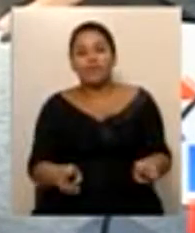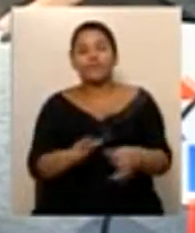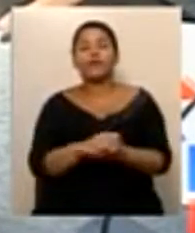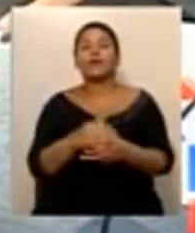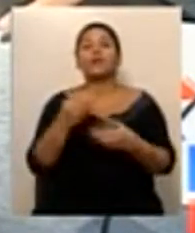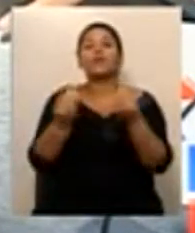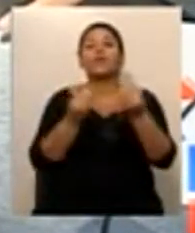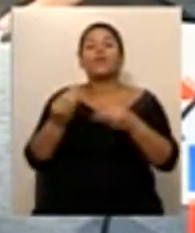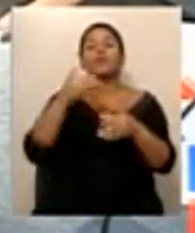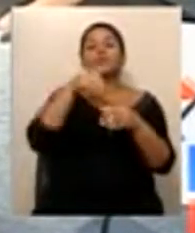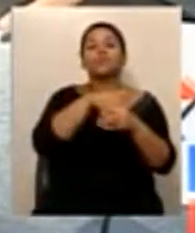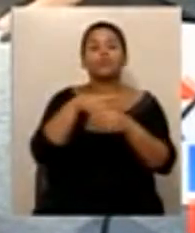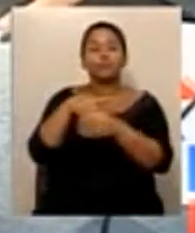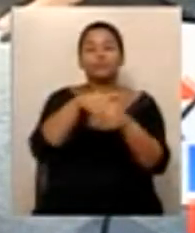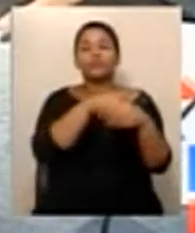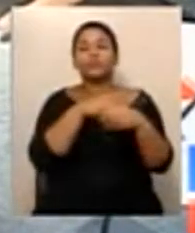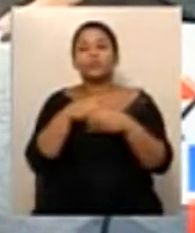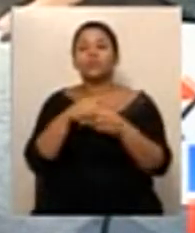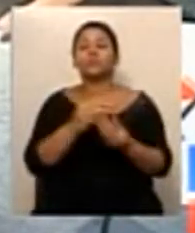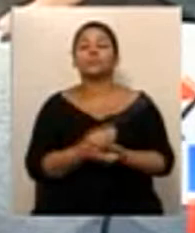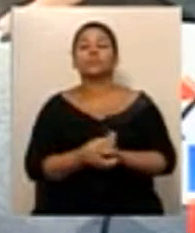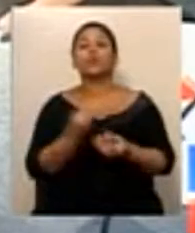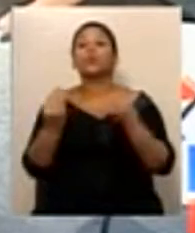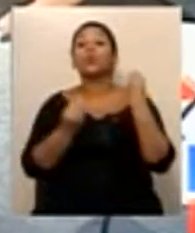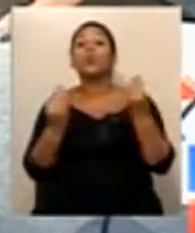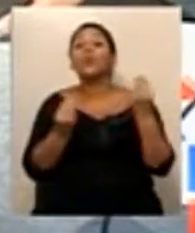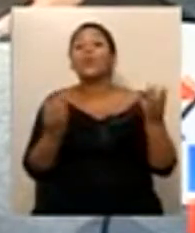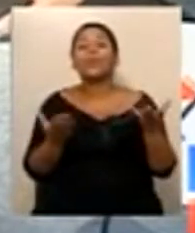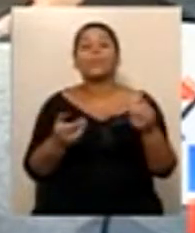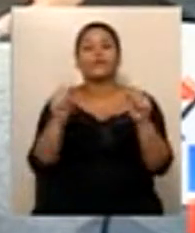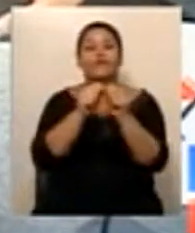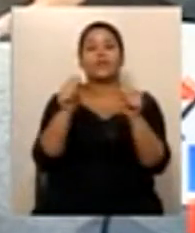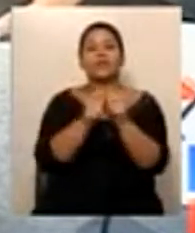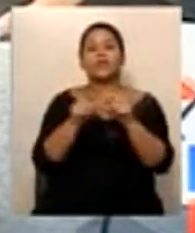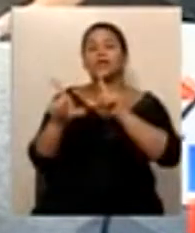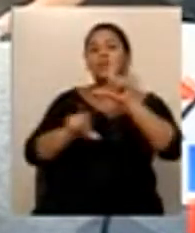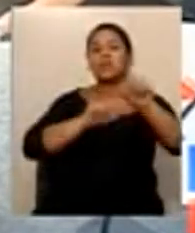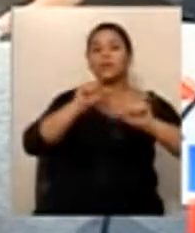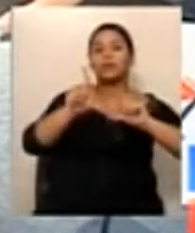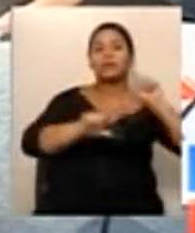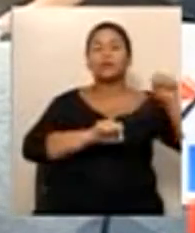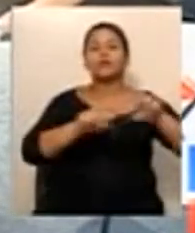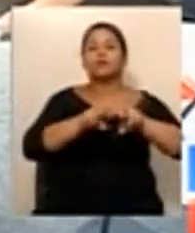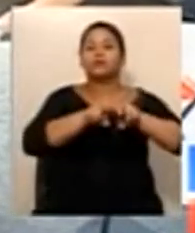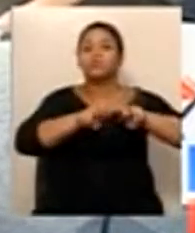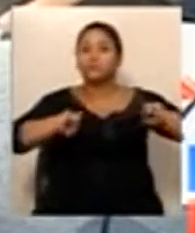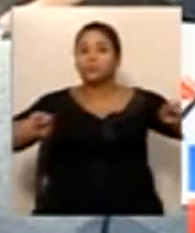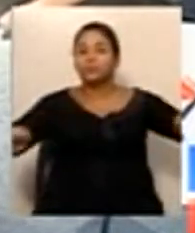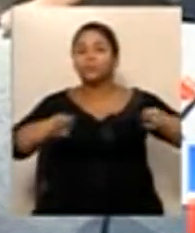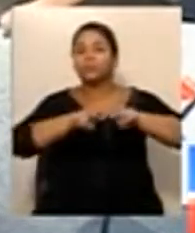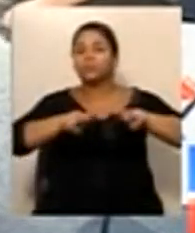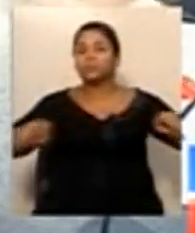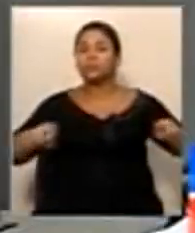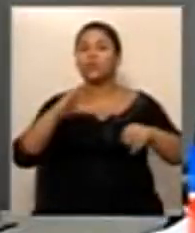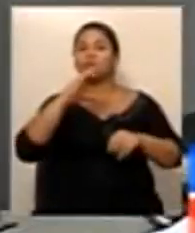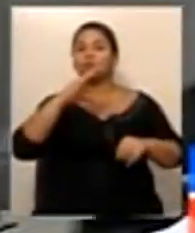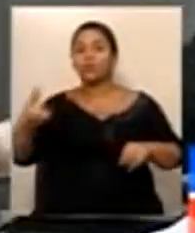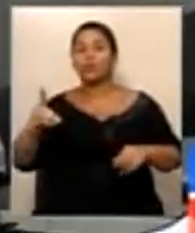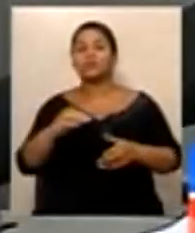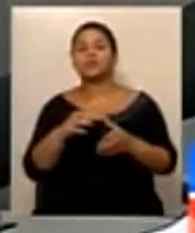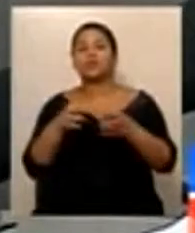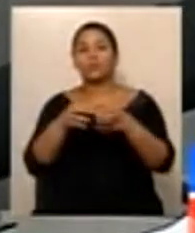o procedimento e sobre a forma como nós vamos fazer as escolhas dos representantes da mesa diretora.